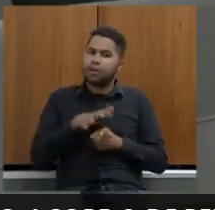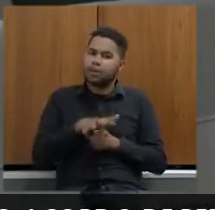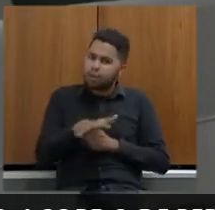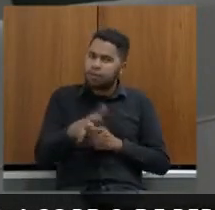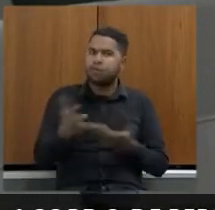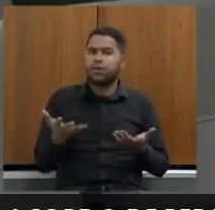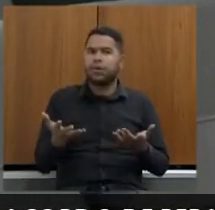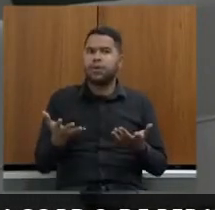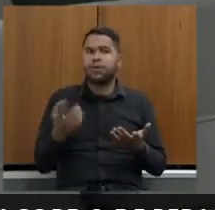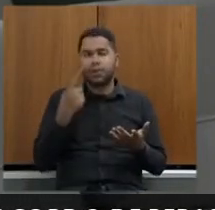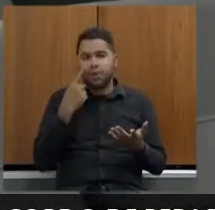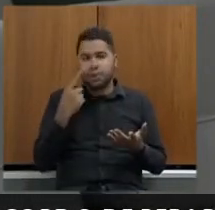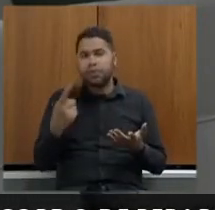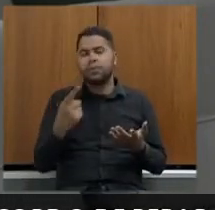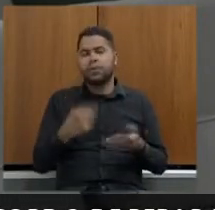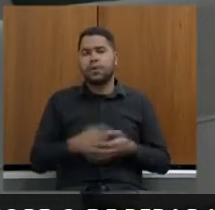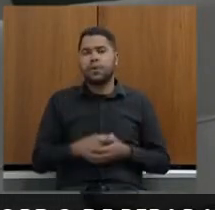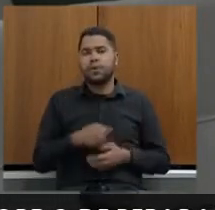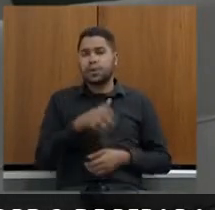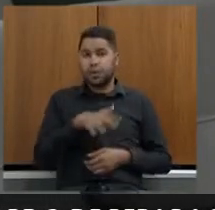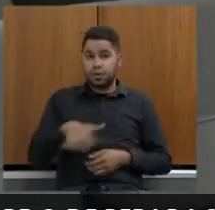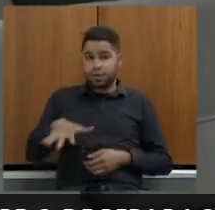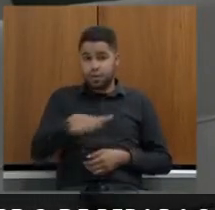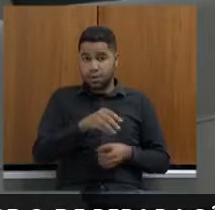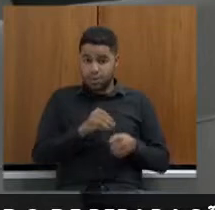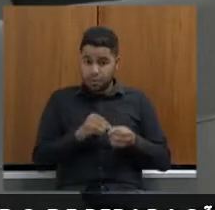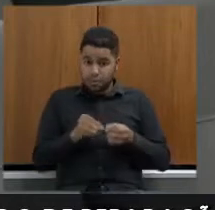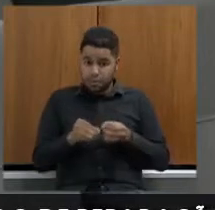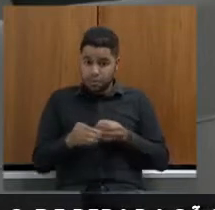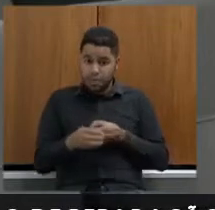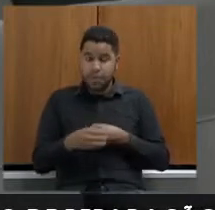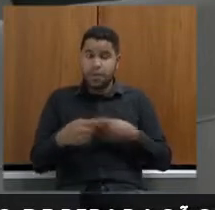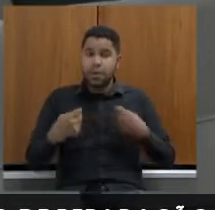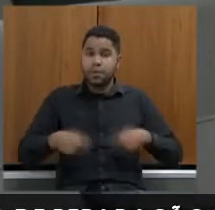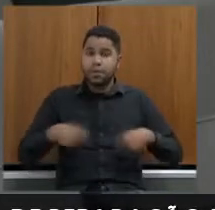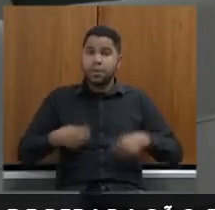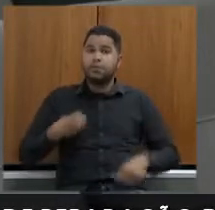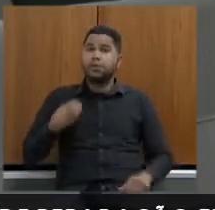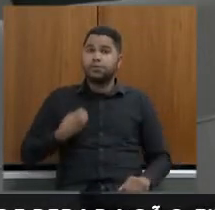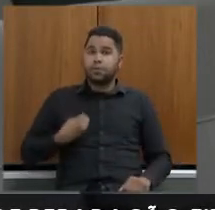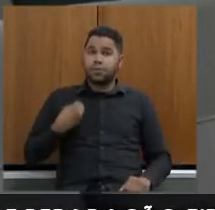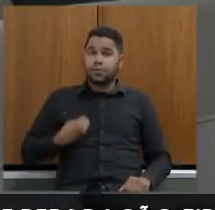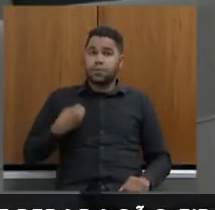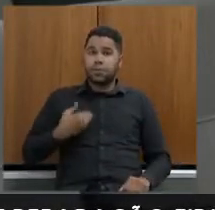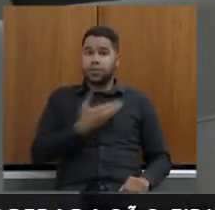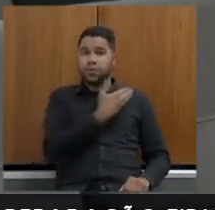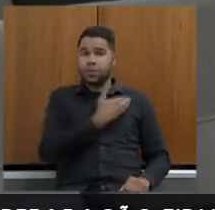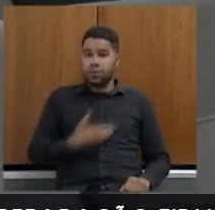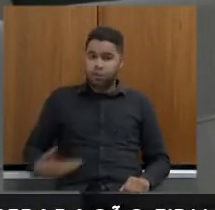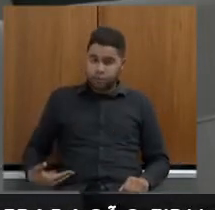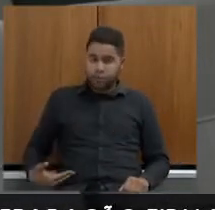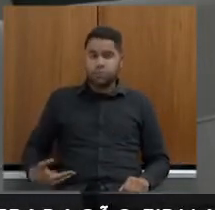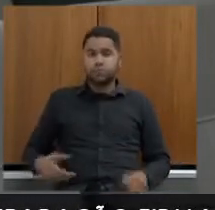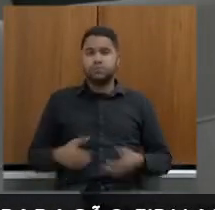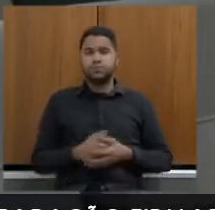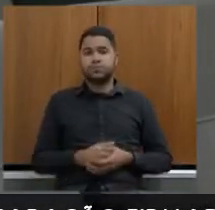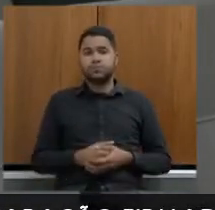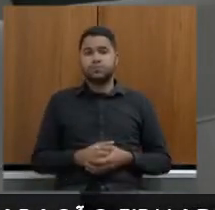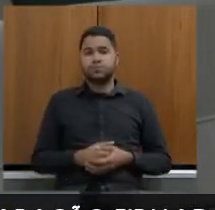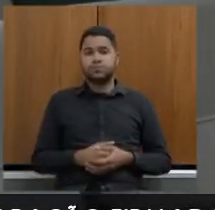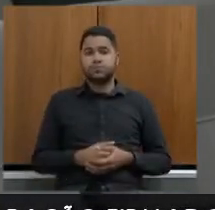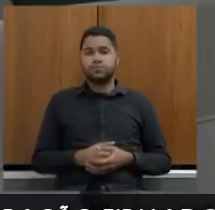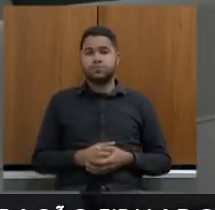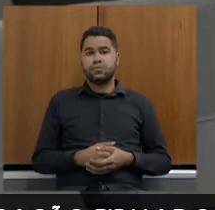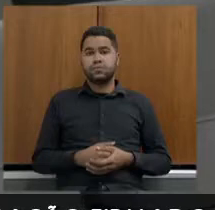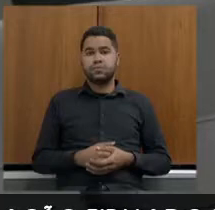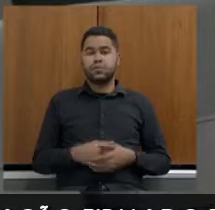deputados a gente vê que a região metropolitana ela precisa dessa participação do governo do estado e